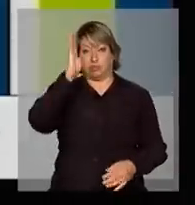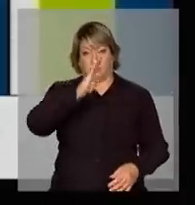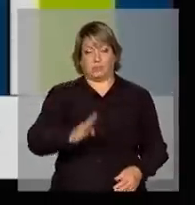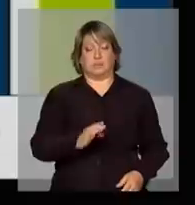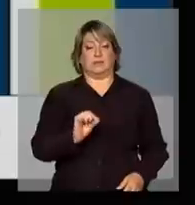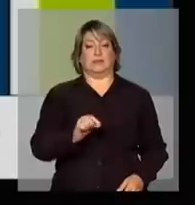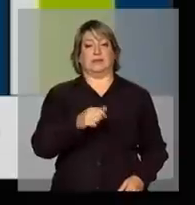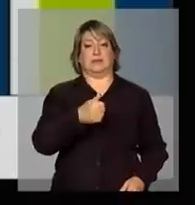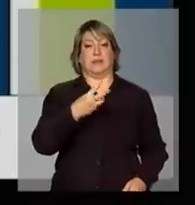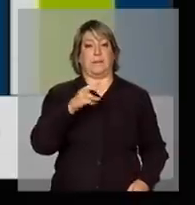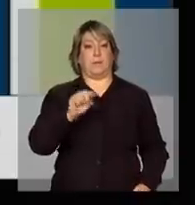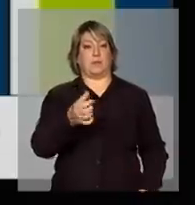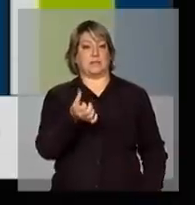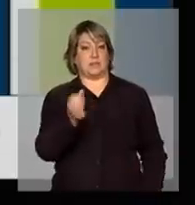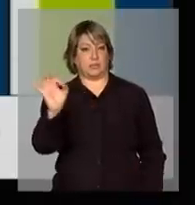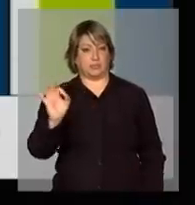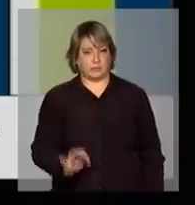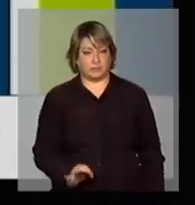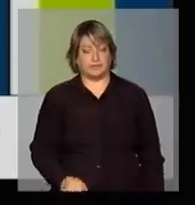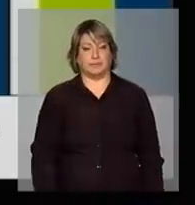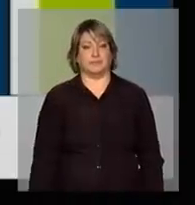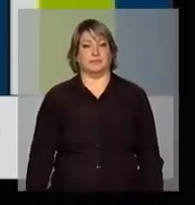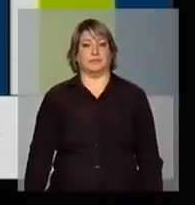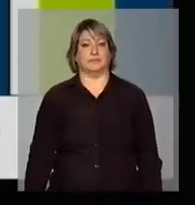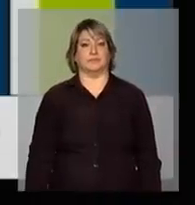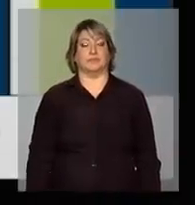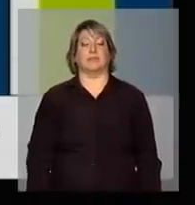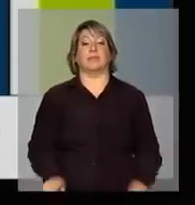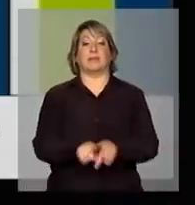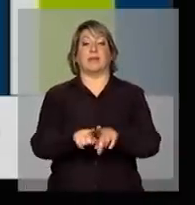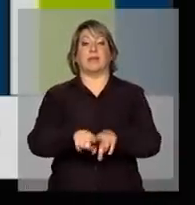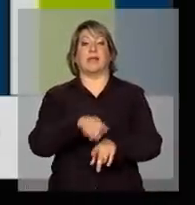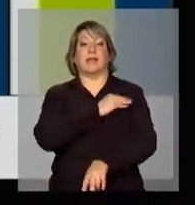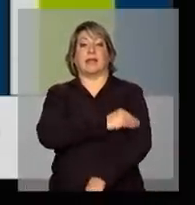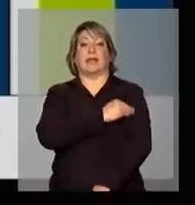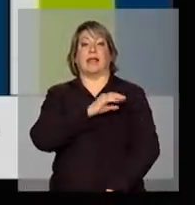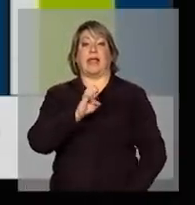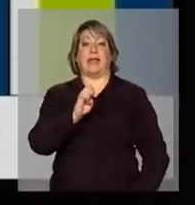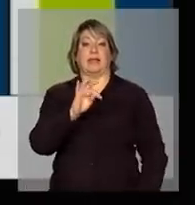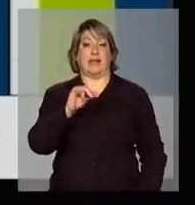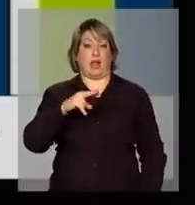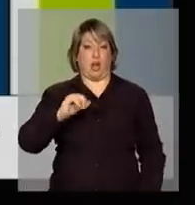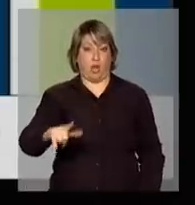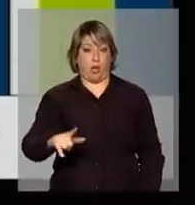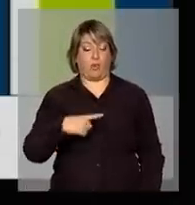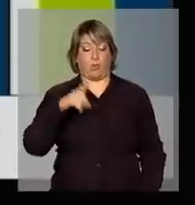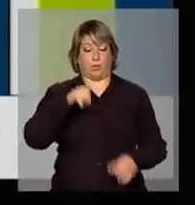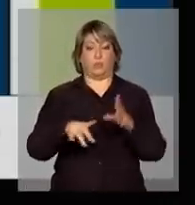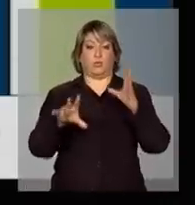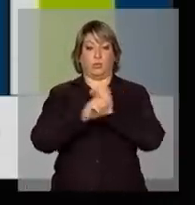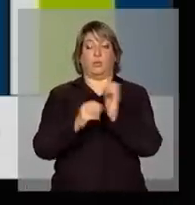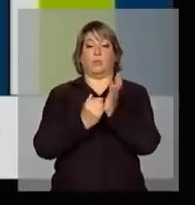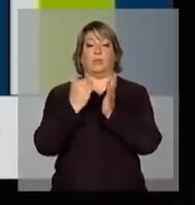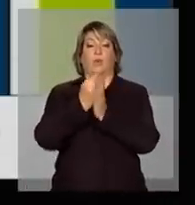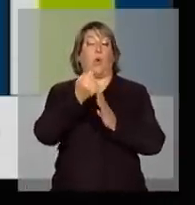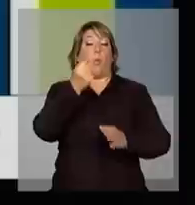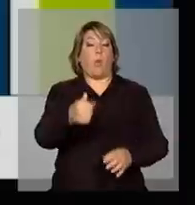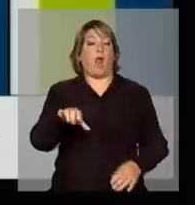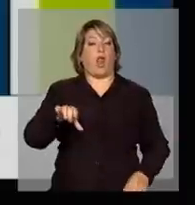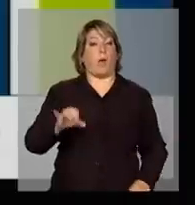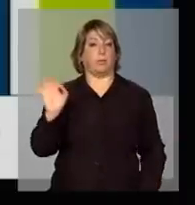,6. Em relação à etanol total, um crescimento de quase 9%,